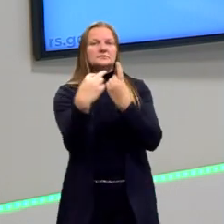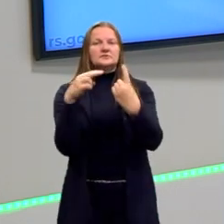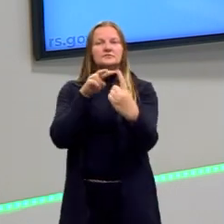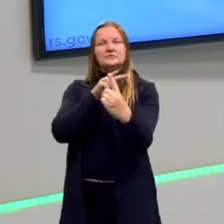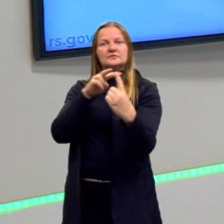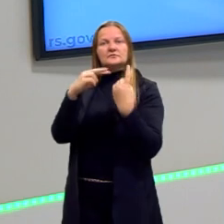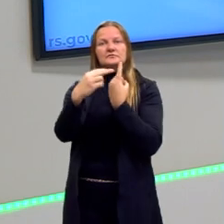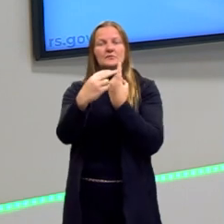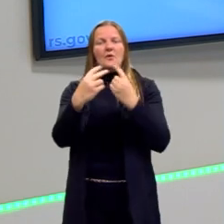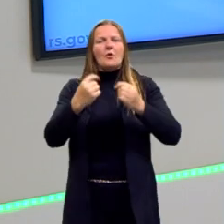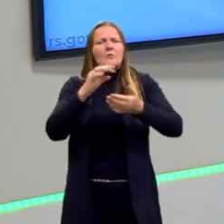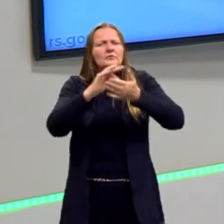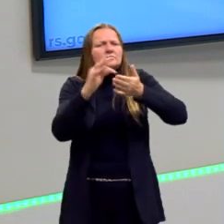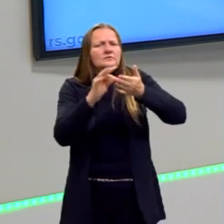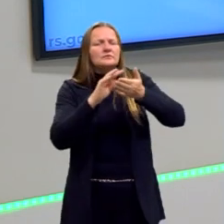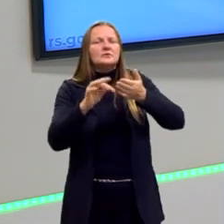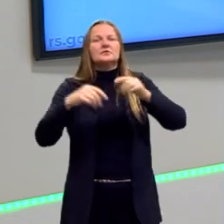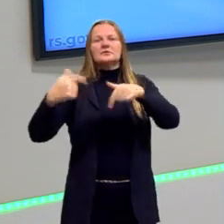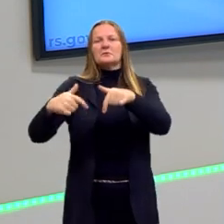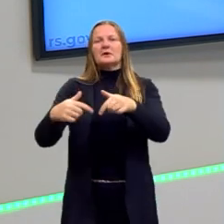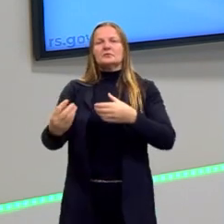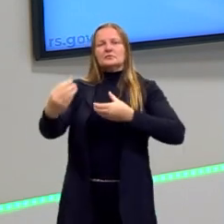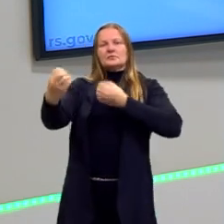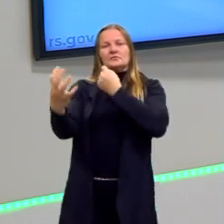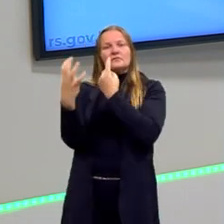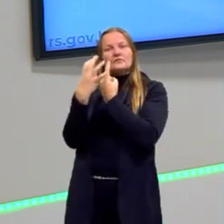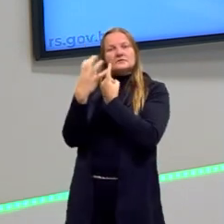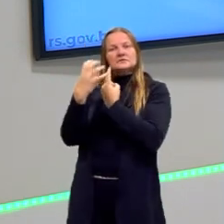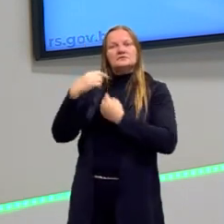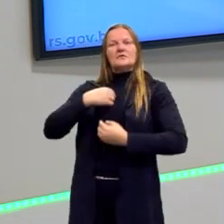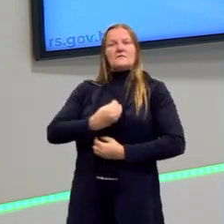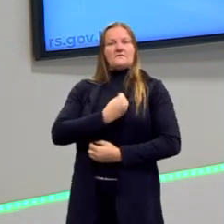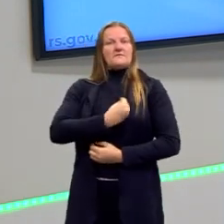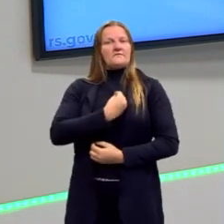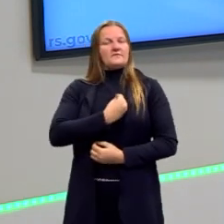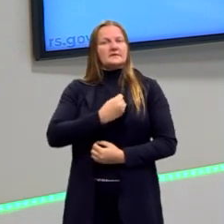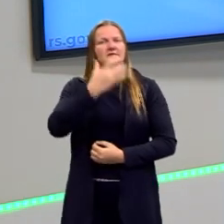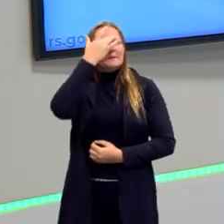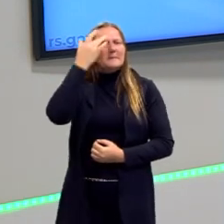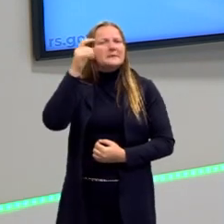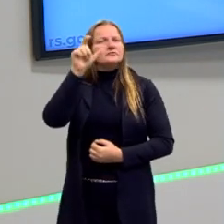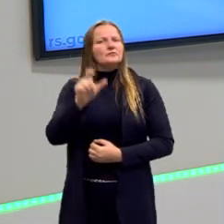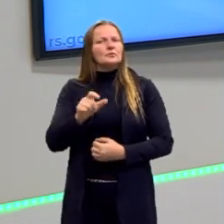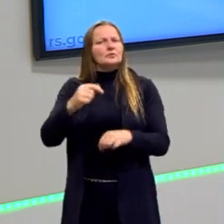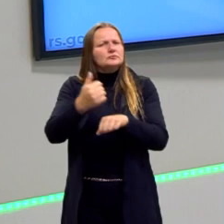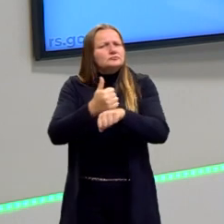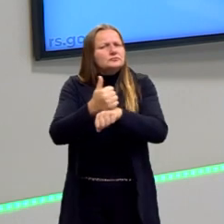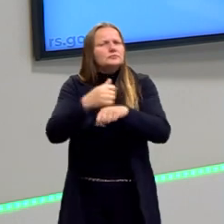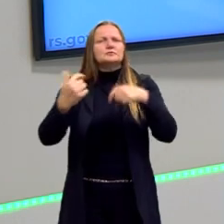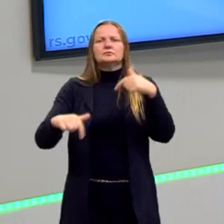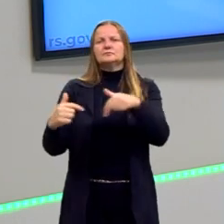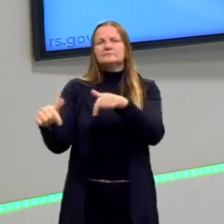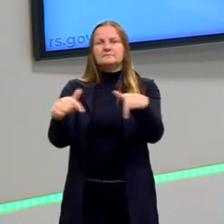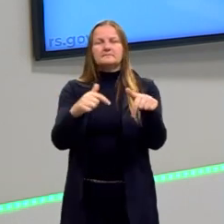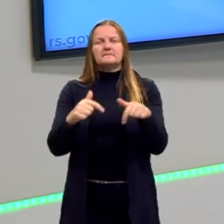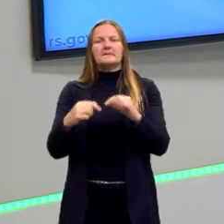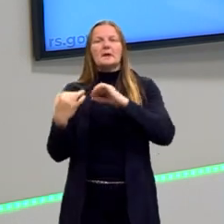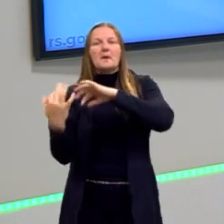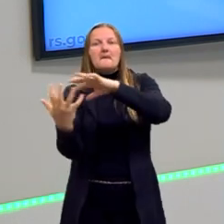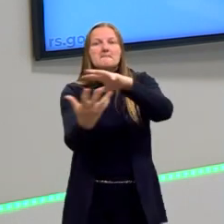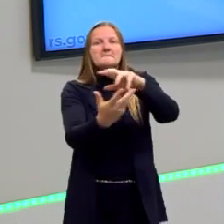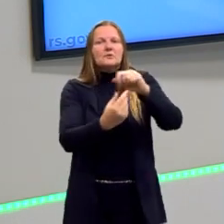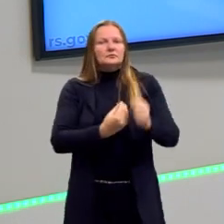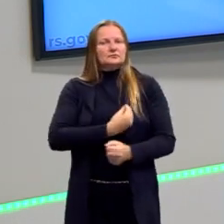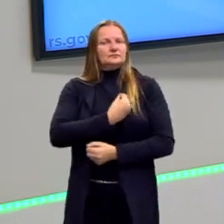leituras, essas teorias do trabalho acabam influenciando na vida do trabalhador, ou no nosso mundo da